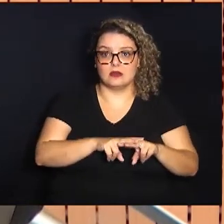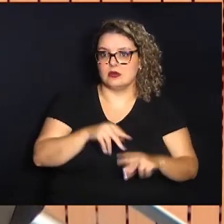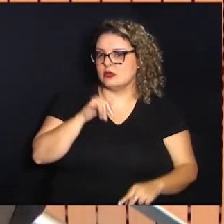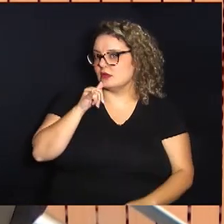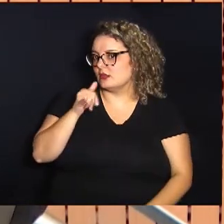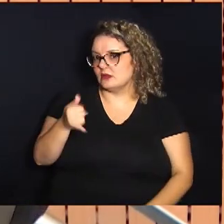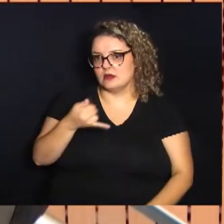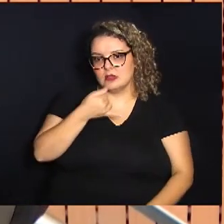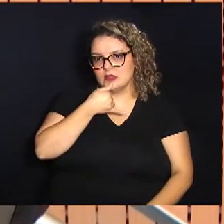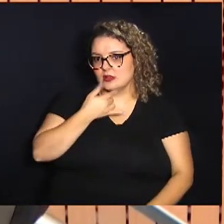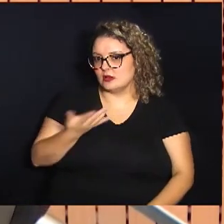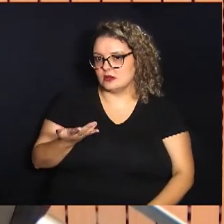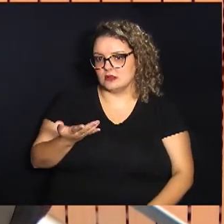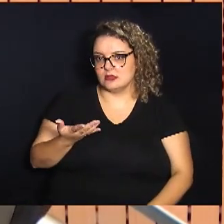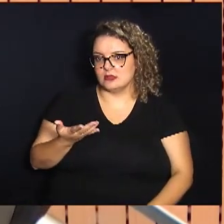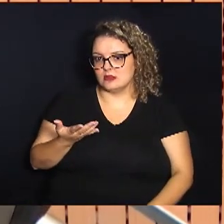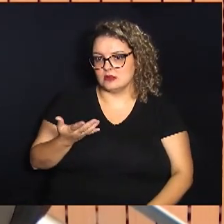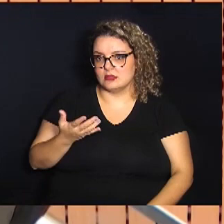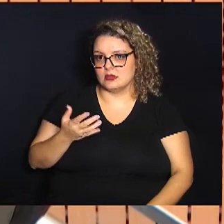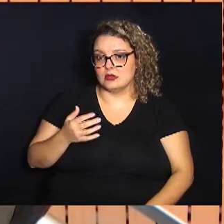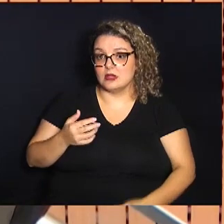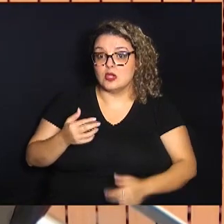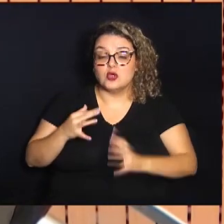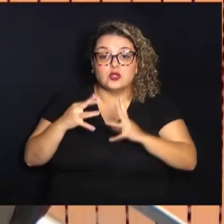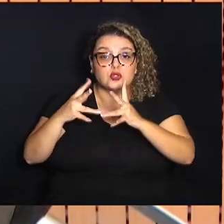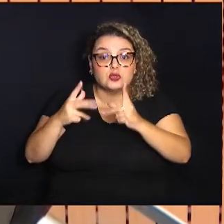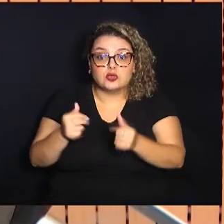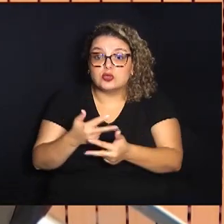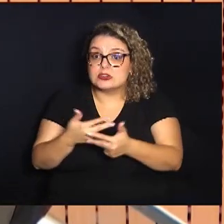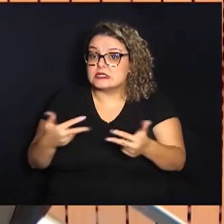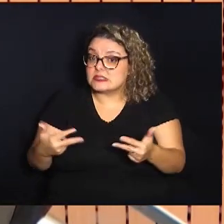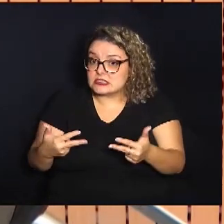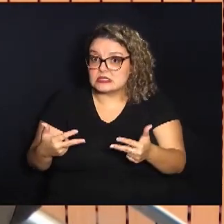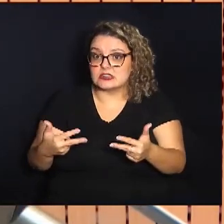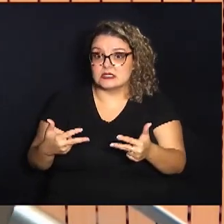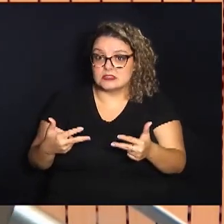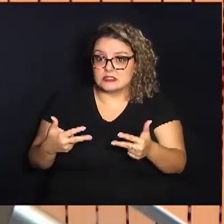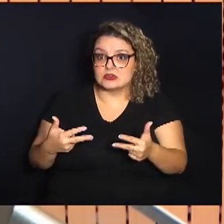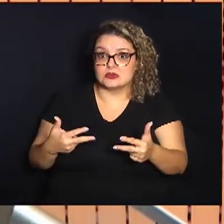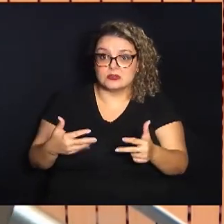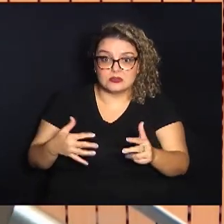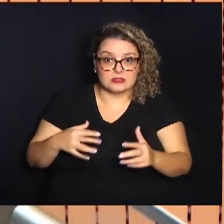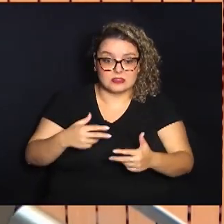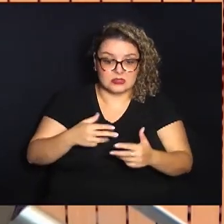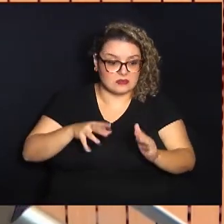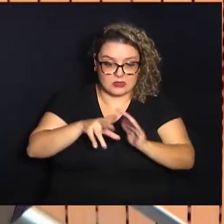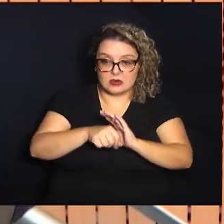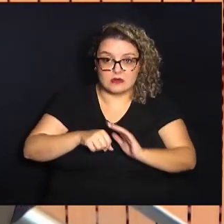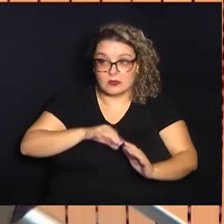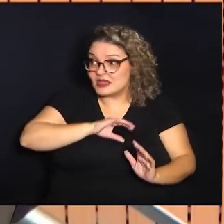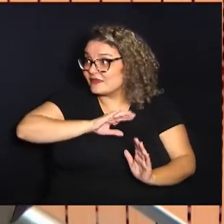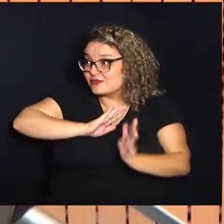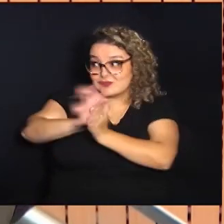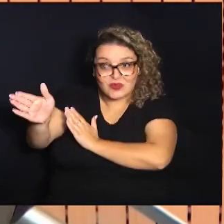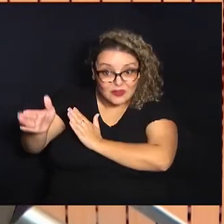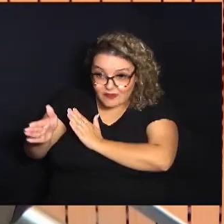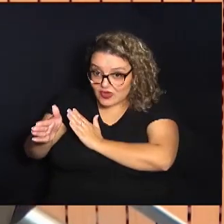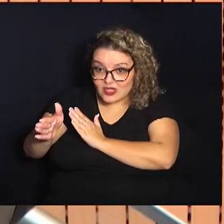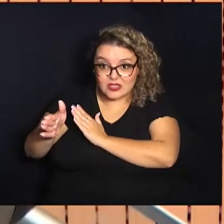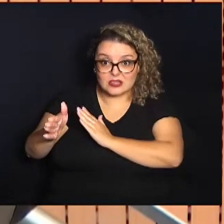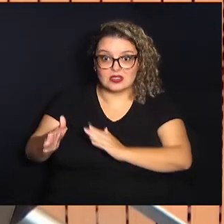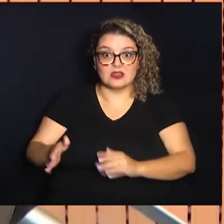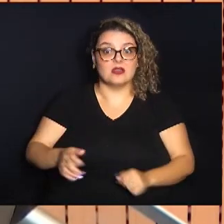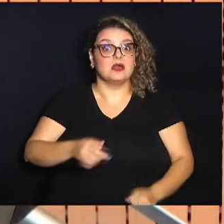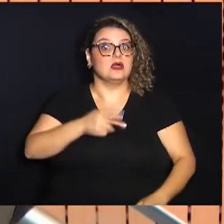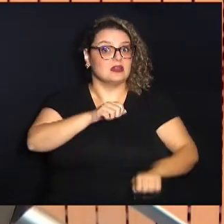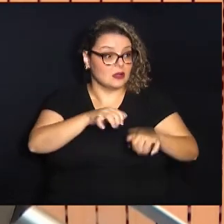infelizmente eu tenho que falar pega suas coisas e corre que ele vai sair na audiência de custódia amanhã não não ele vai sair na audiência de custódia amanhã